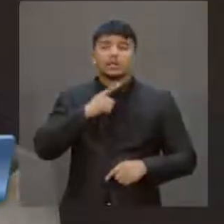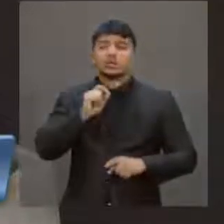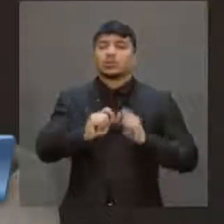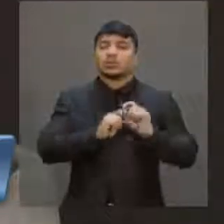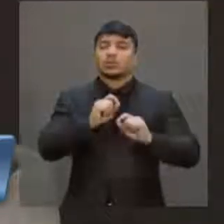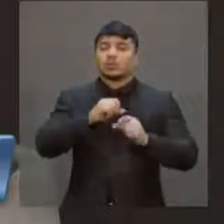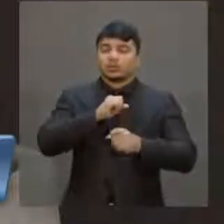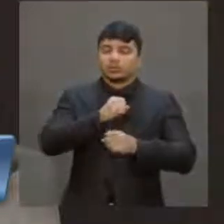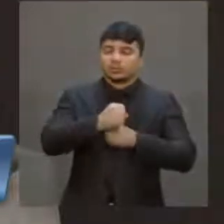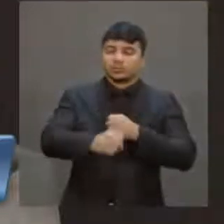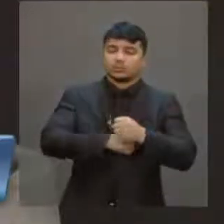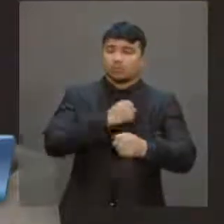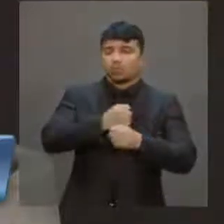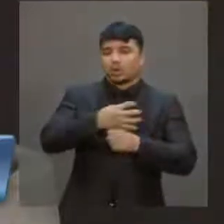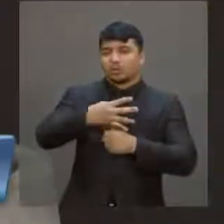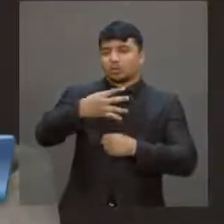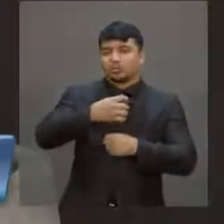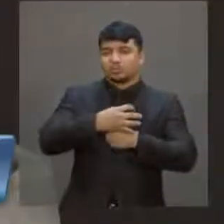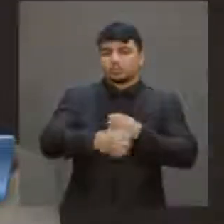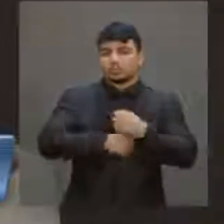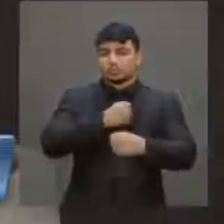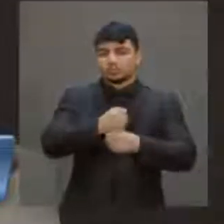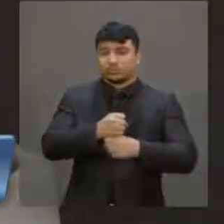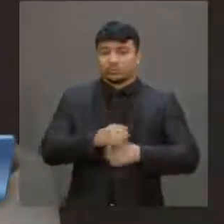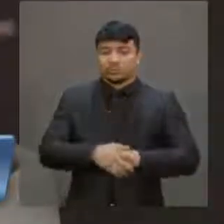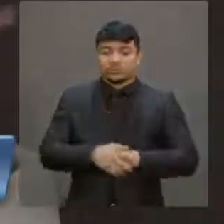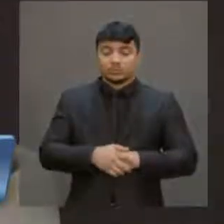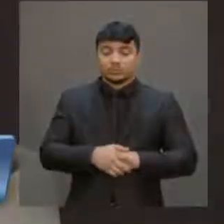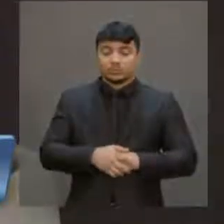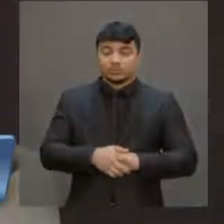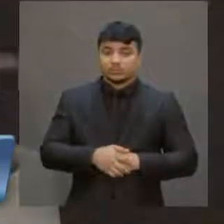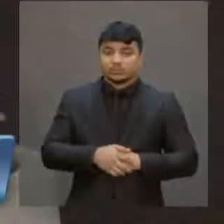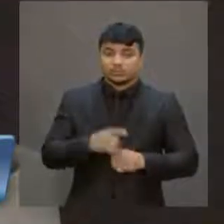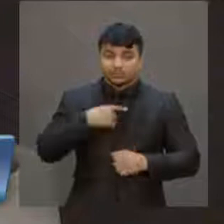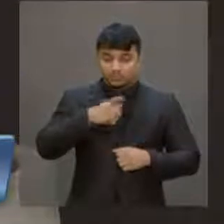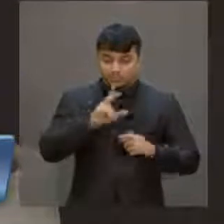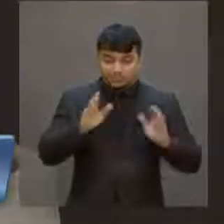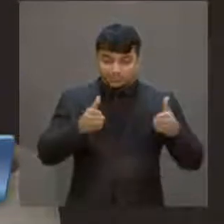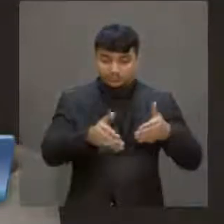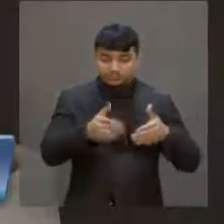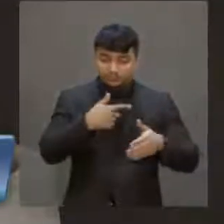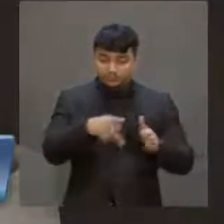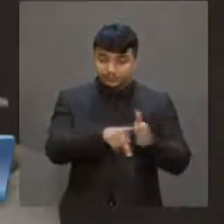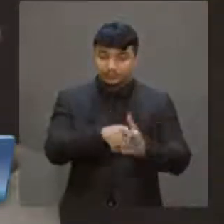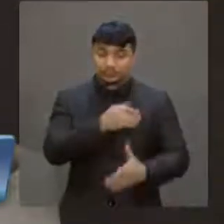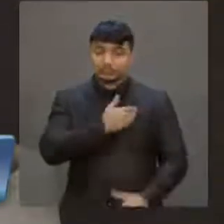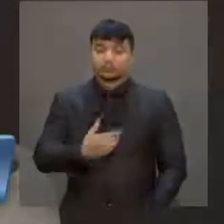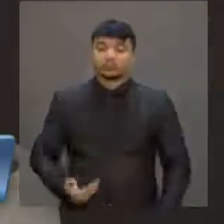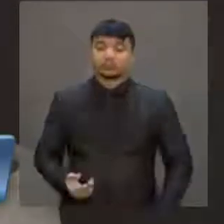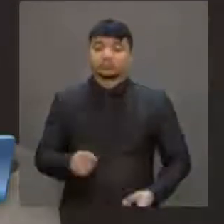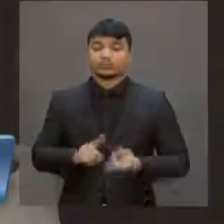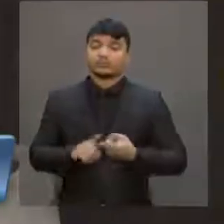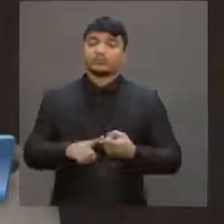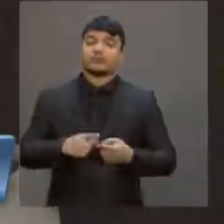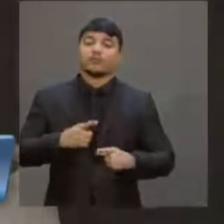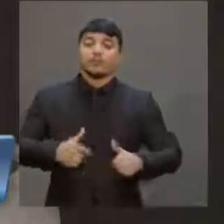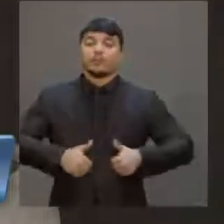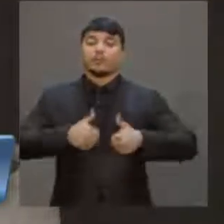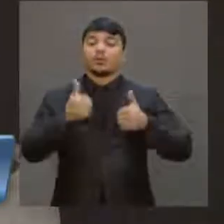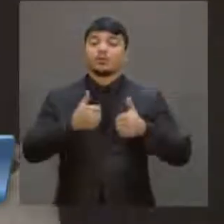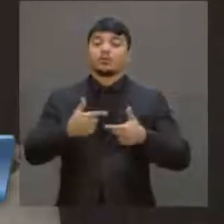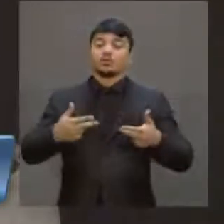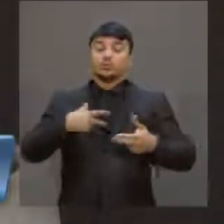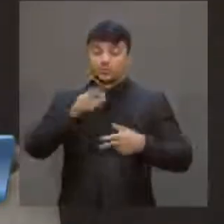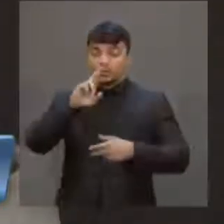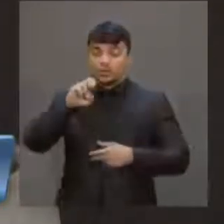quatro anos. Tanto para manter os postos do setor público, mas para alavancar produção